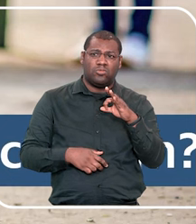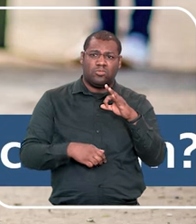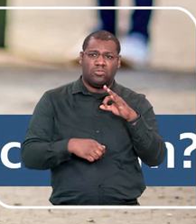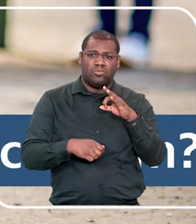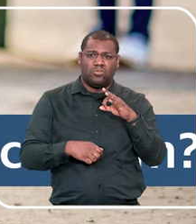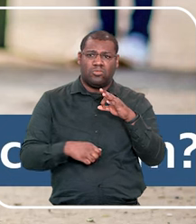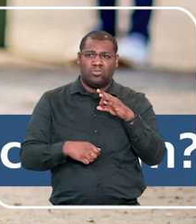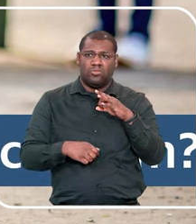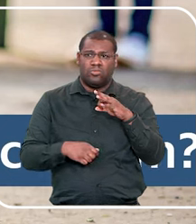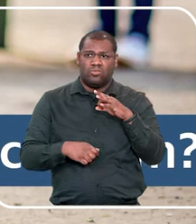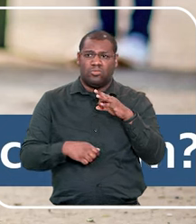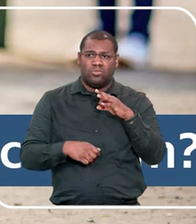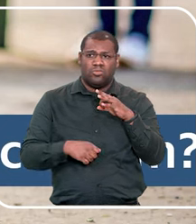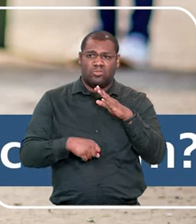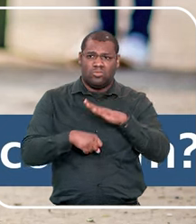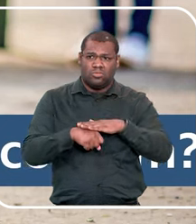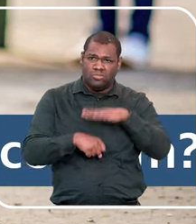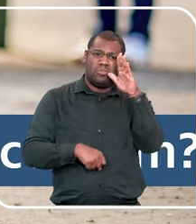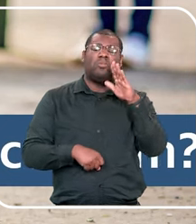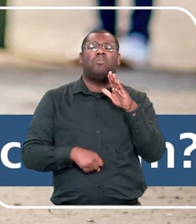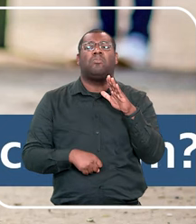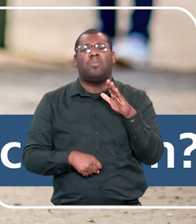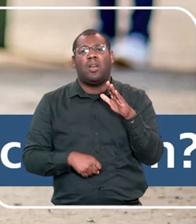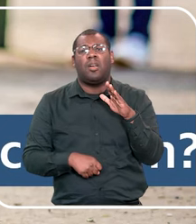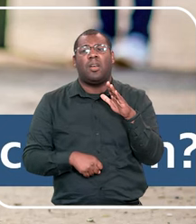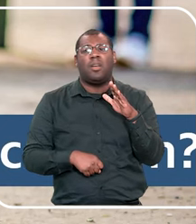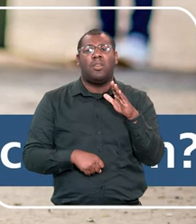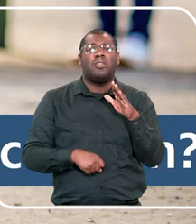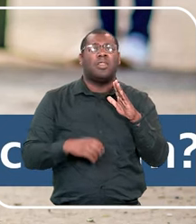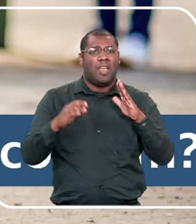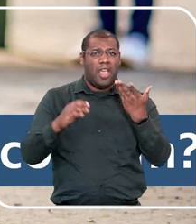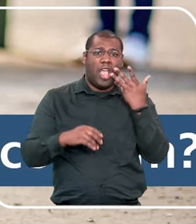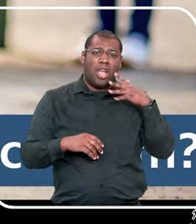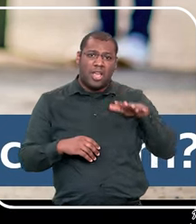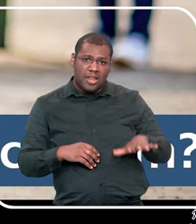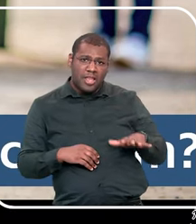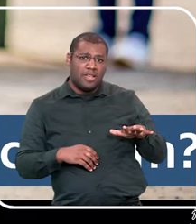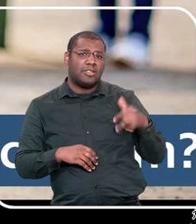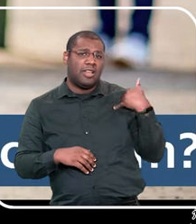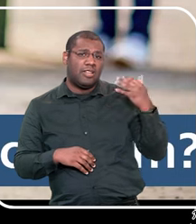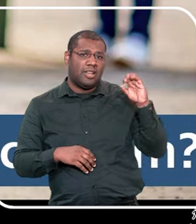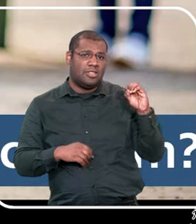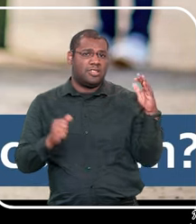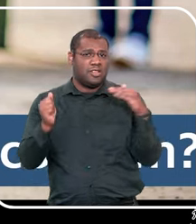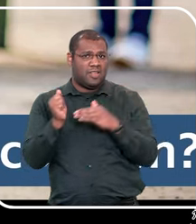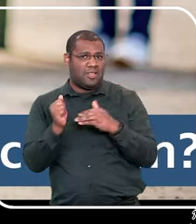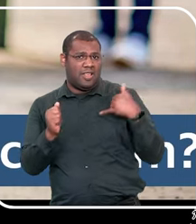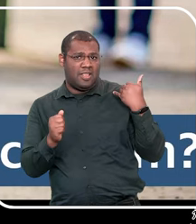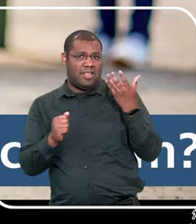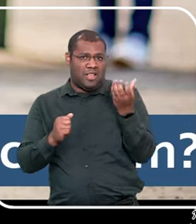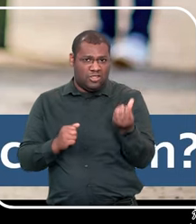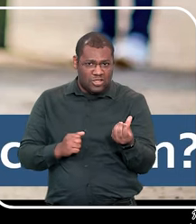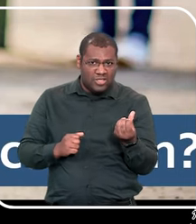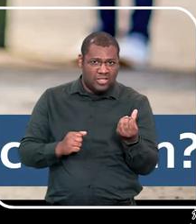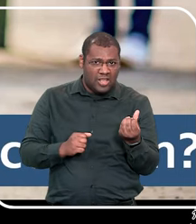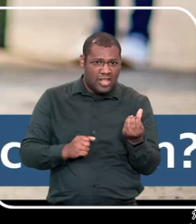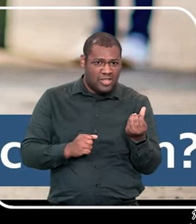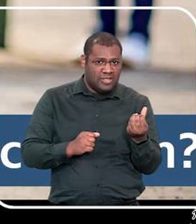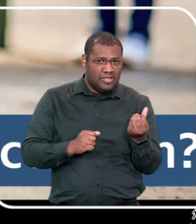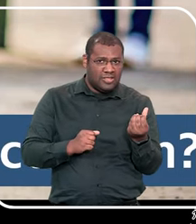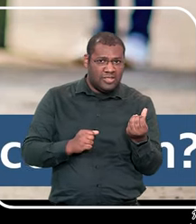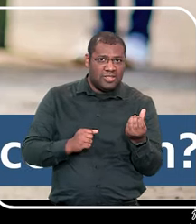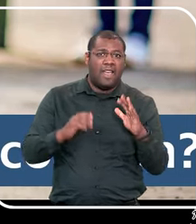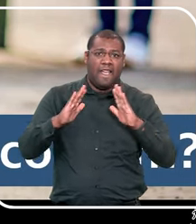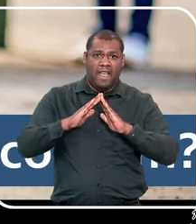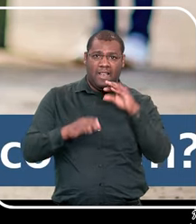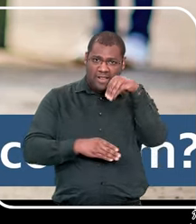mas podem confirmar os dados depois, dentro da sua casa, ou por um parente, ou por uma pessoa da